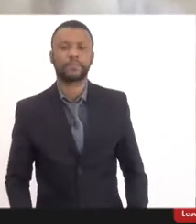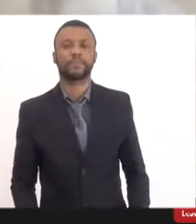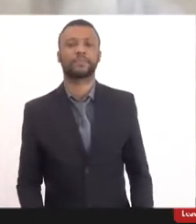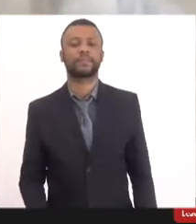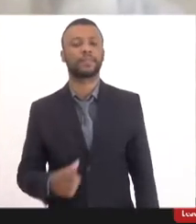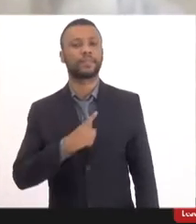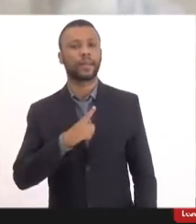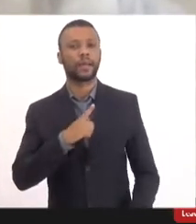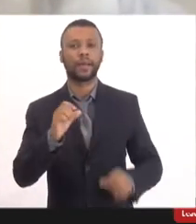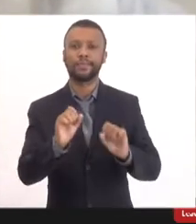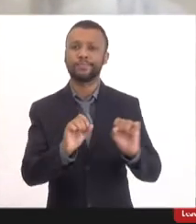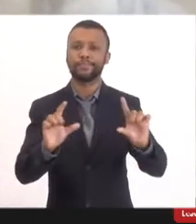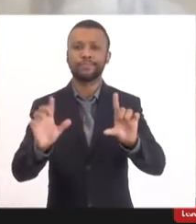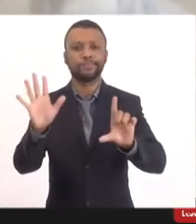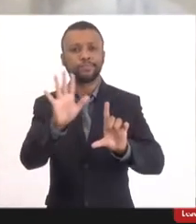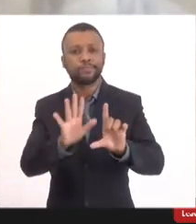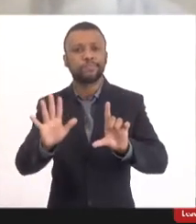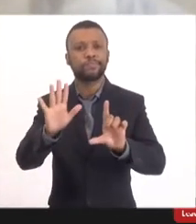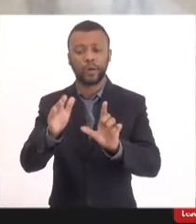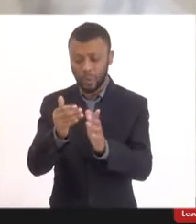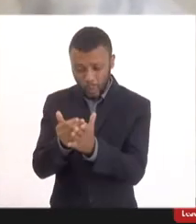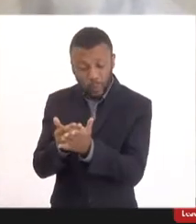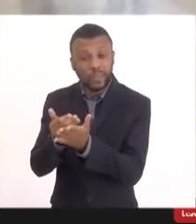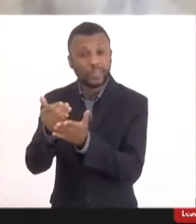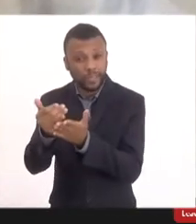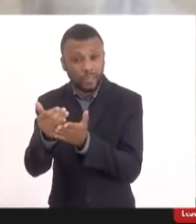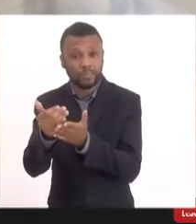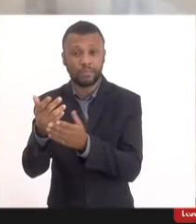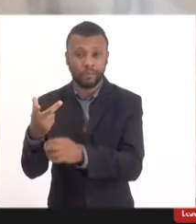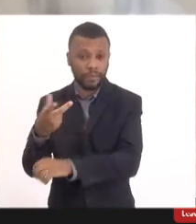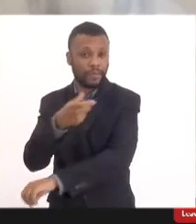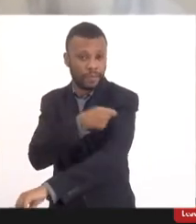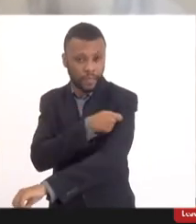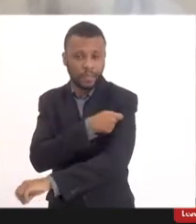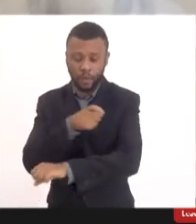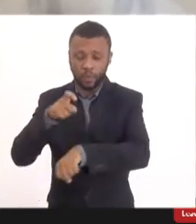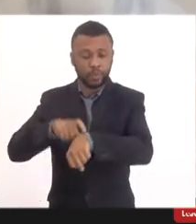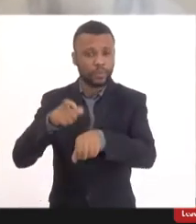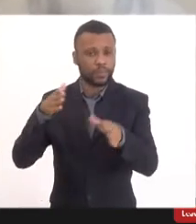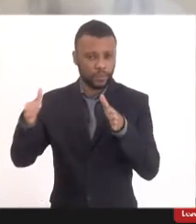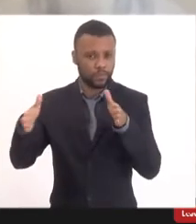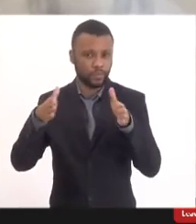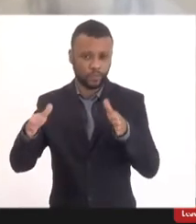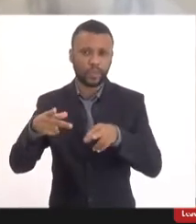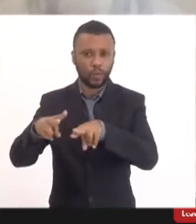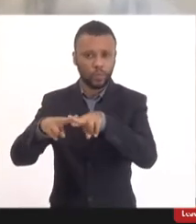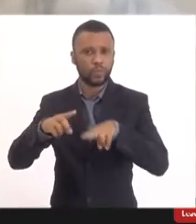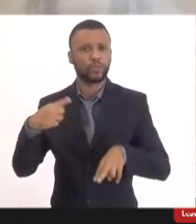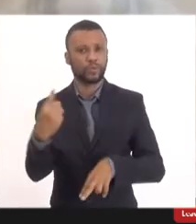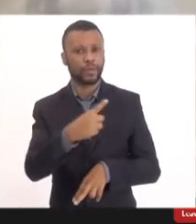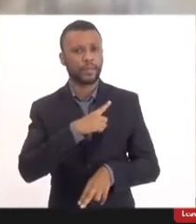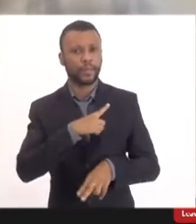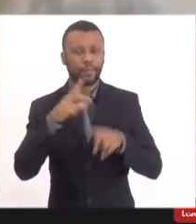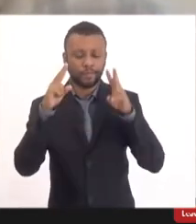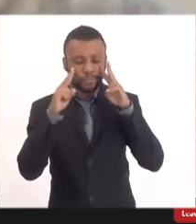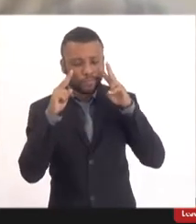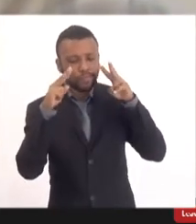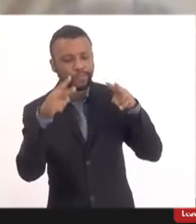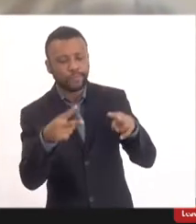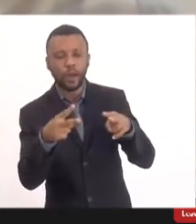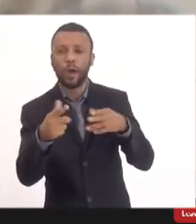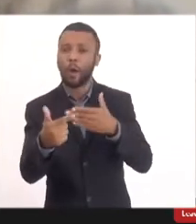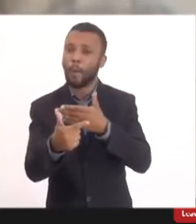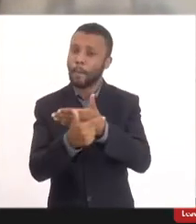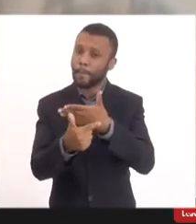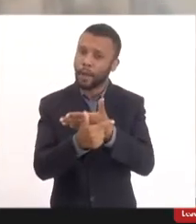o início da vacinação. Então, isso a gente tem como reconhecer o papel,